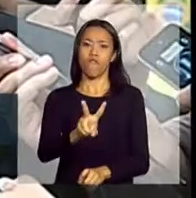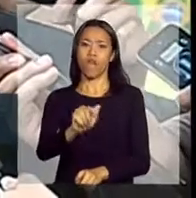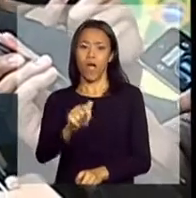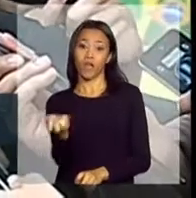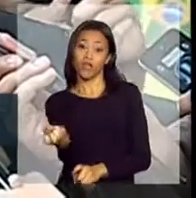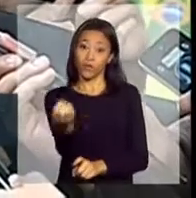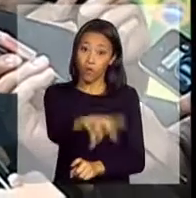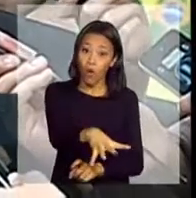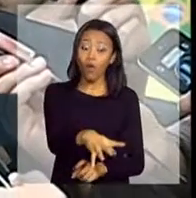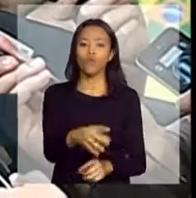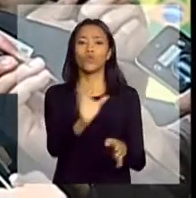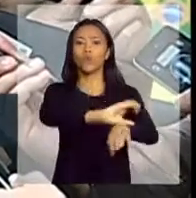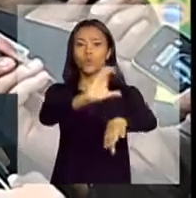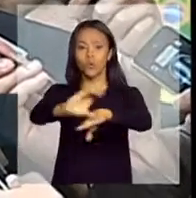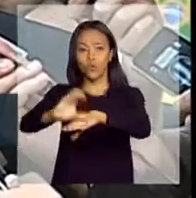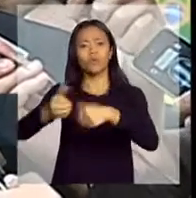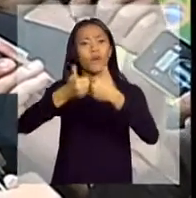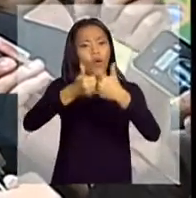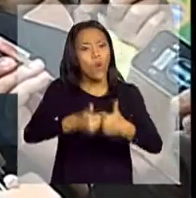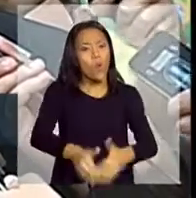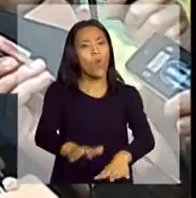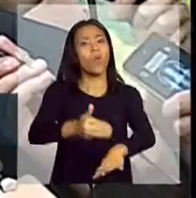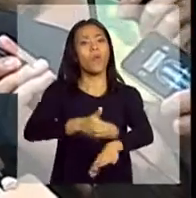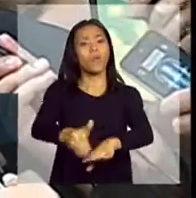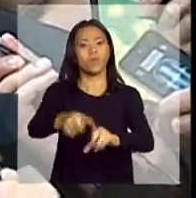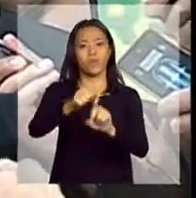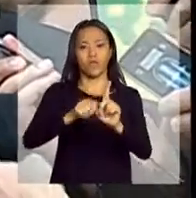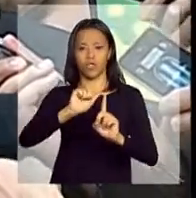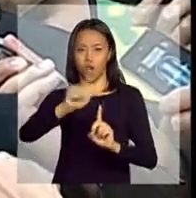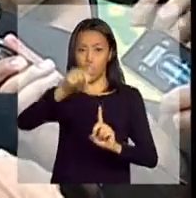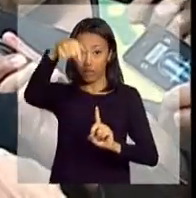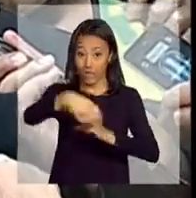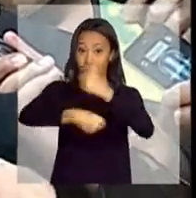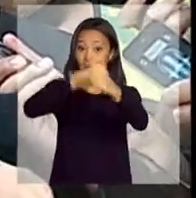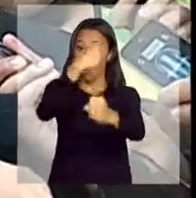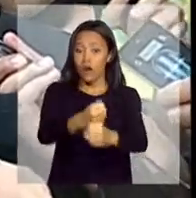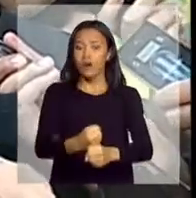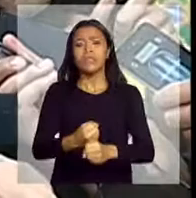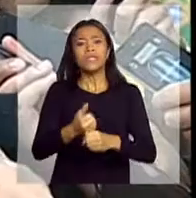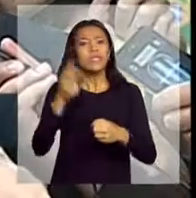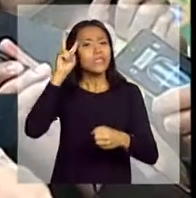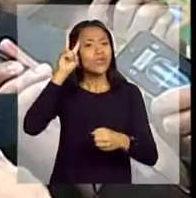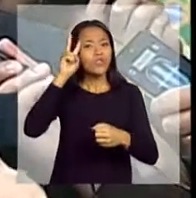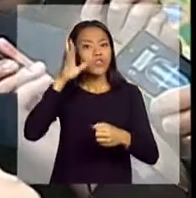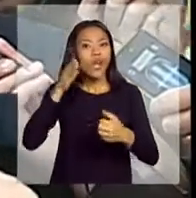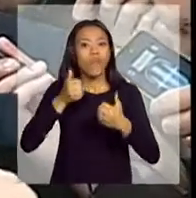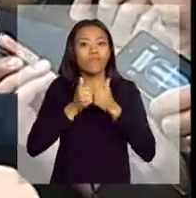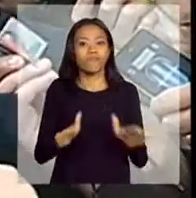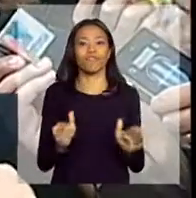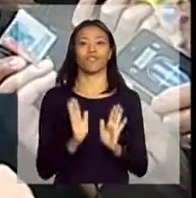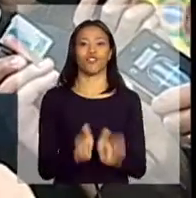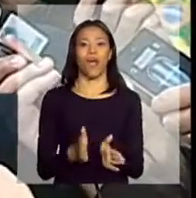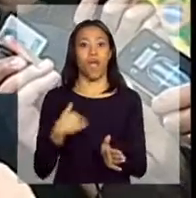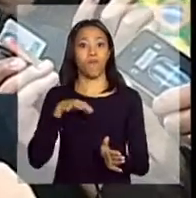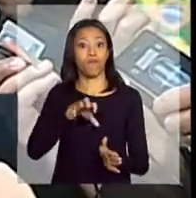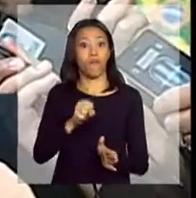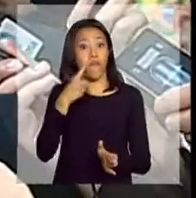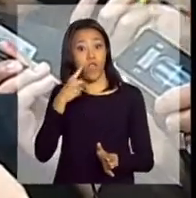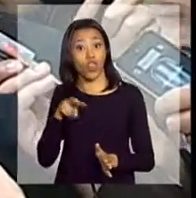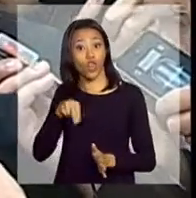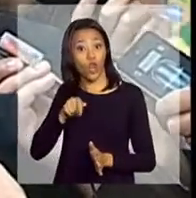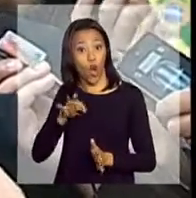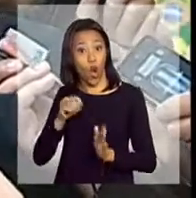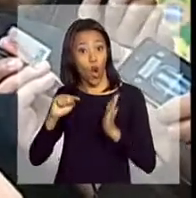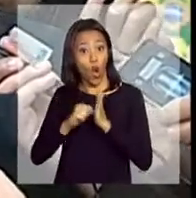novas para os cursos que vão começar em agosto deste ano. E eles, a partir de segunda-feira, está valendo. É pegar a sua nota de